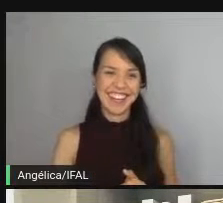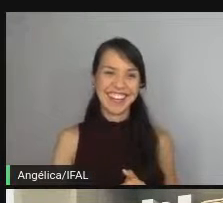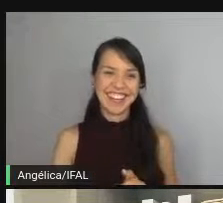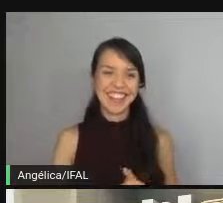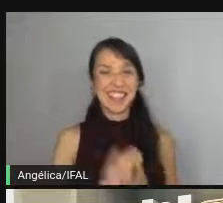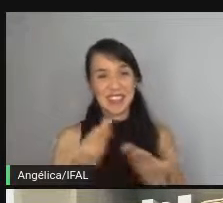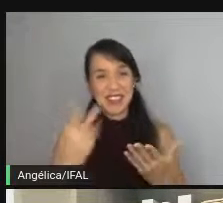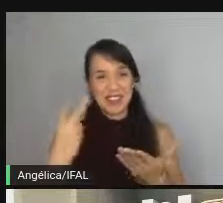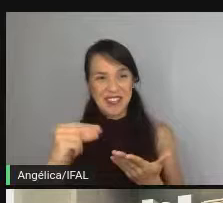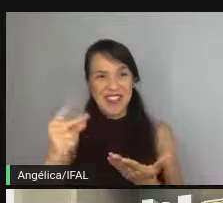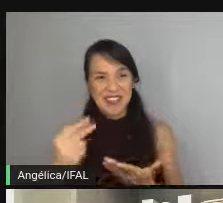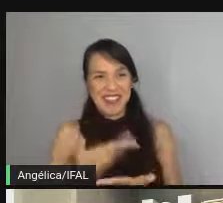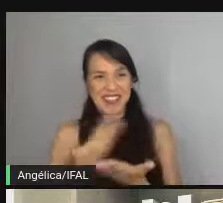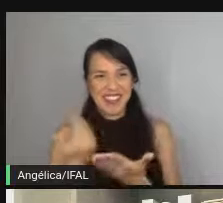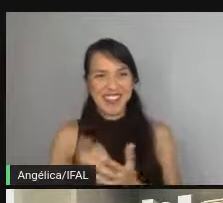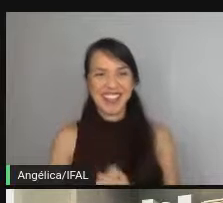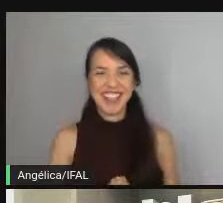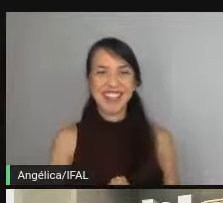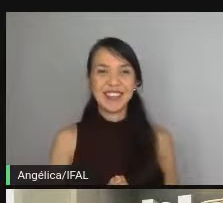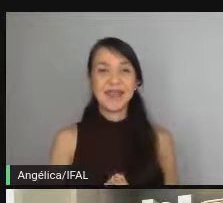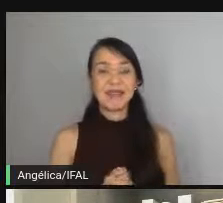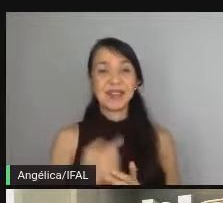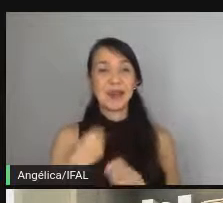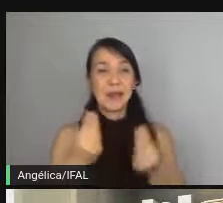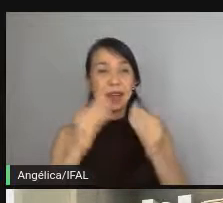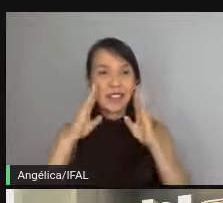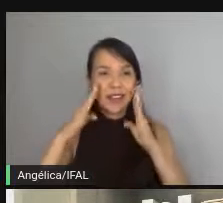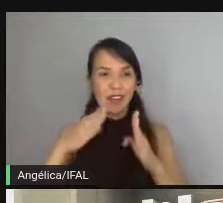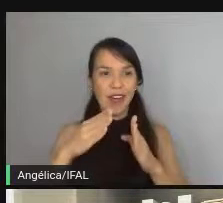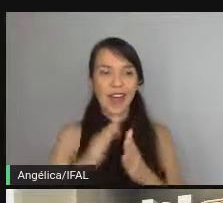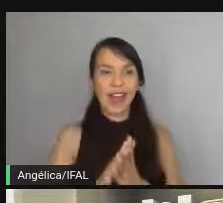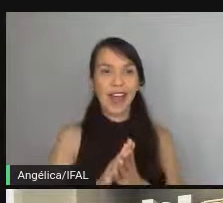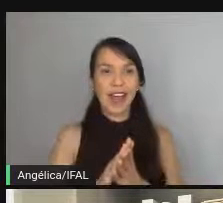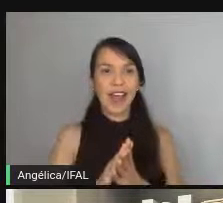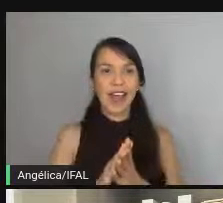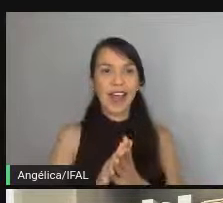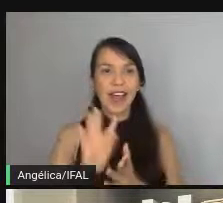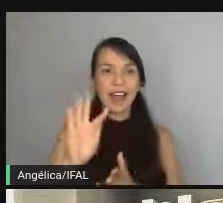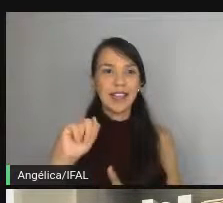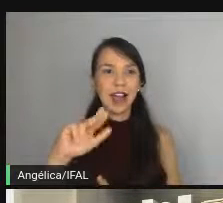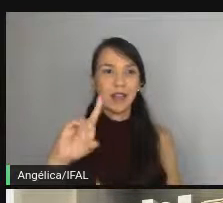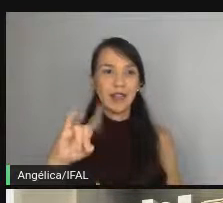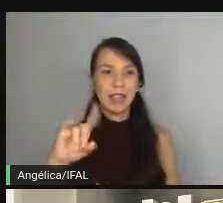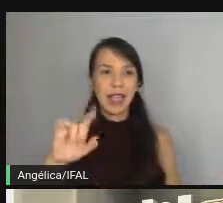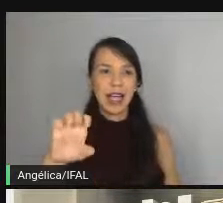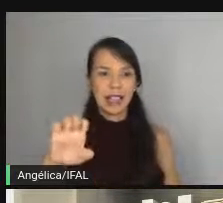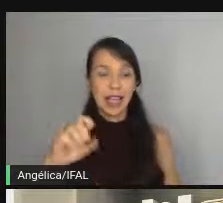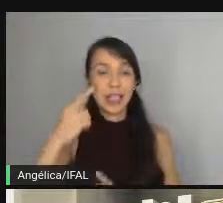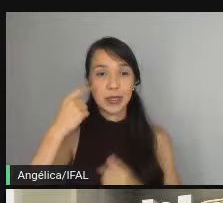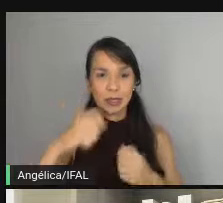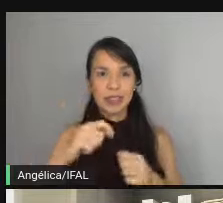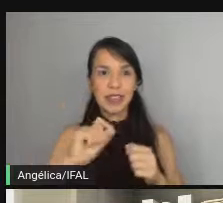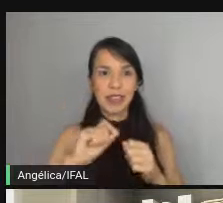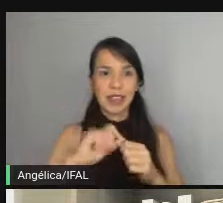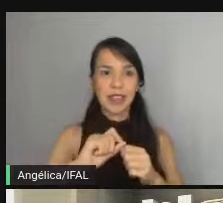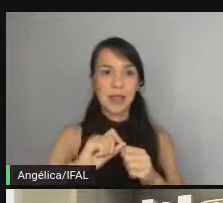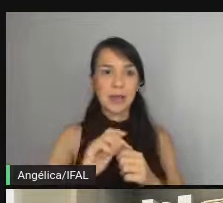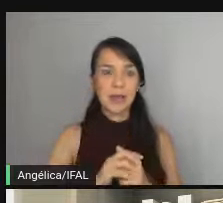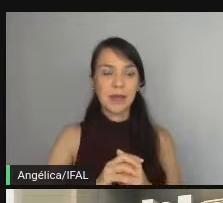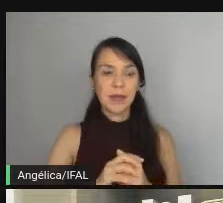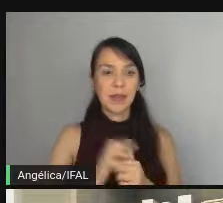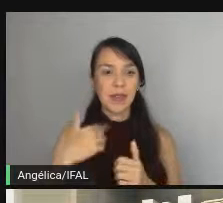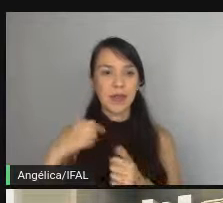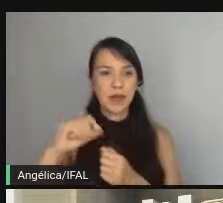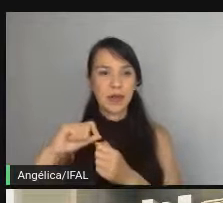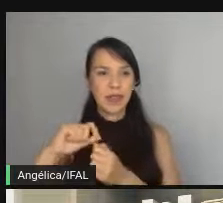vamos nessa vamos nessa tá errado então como a gente tem que focar na funcionalidade né imagino perfeito a gente tem que fazer é main subir o servidor